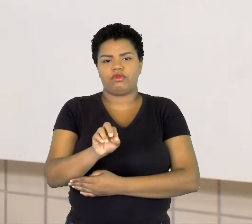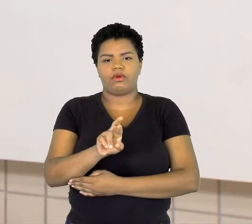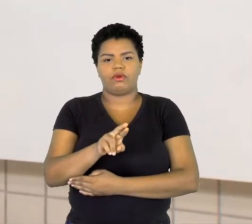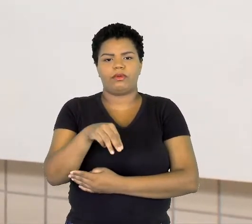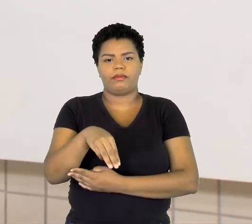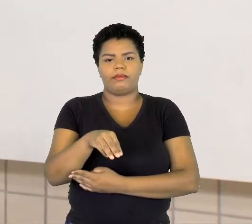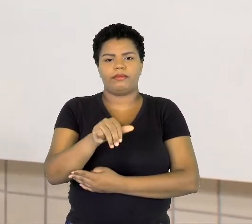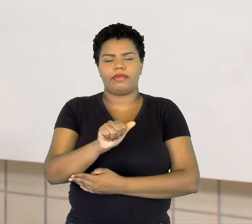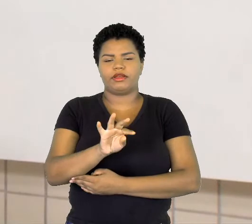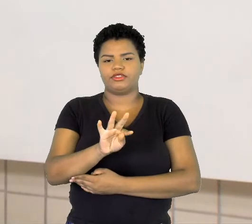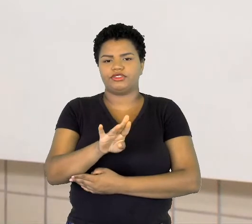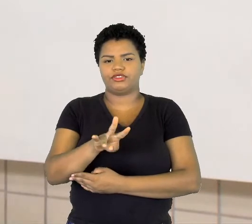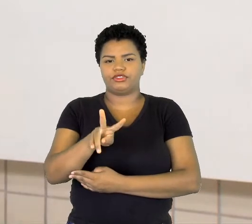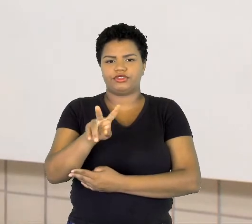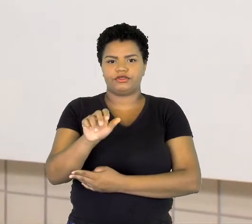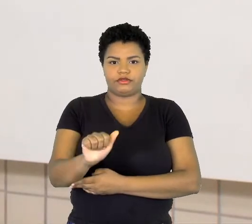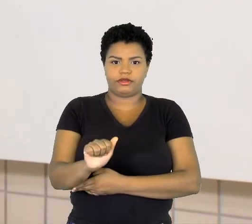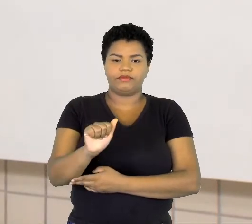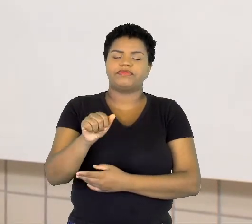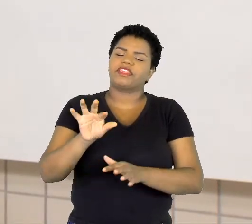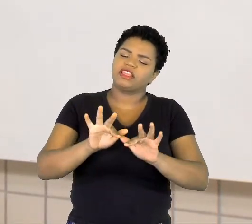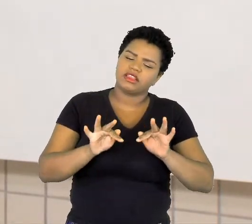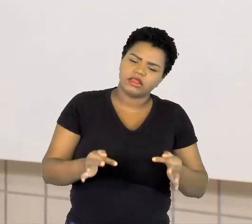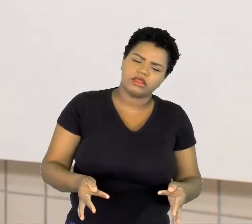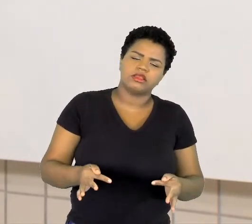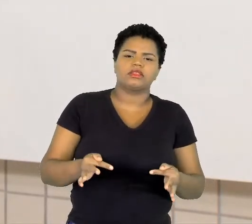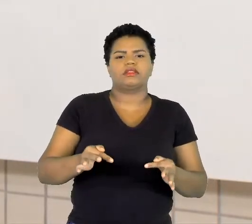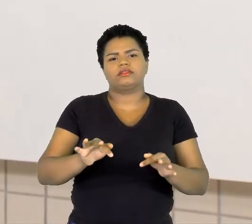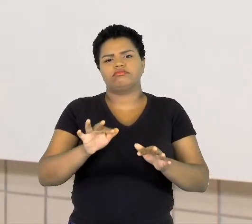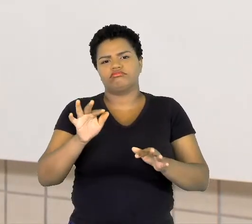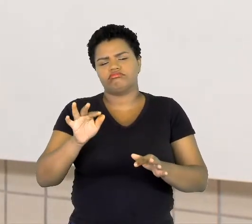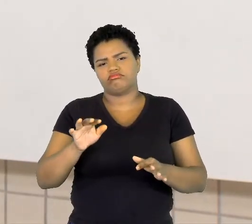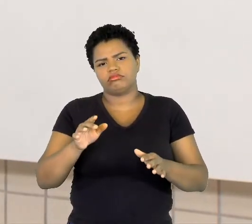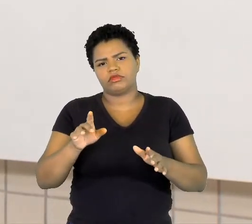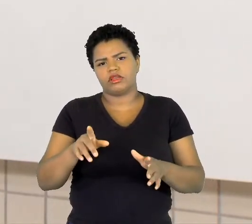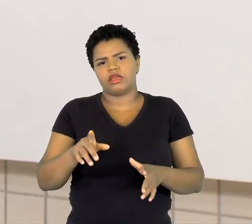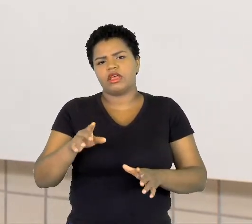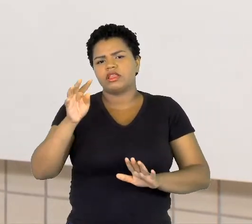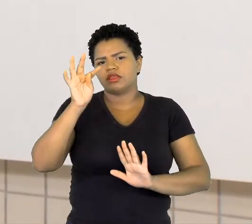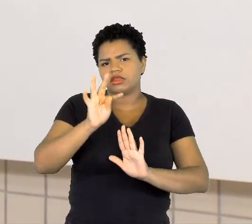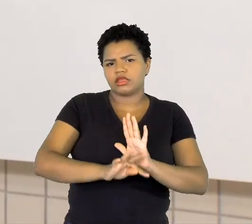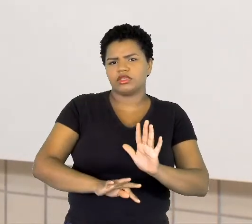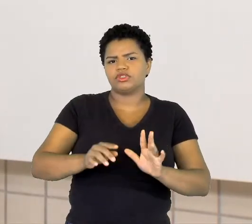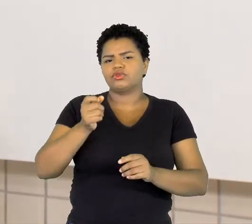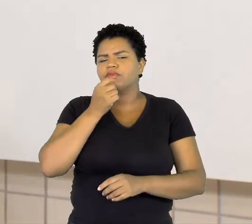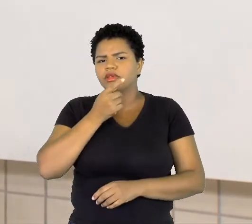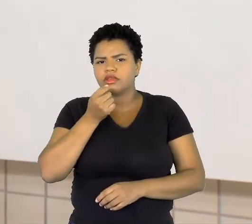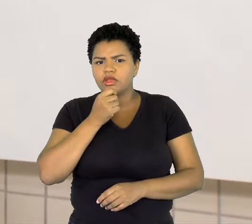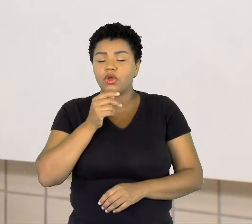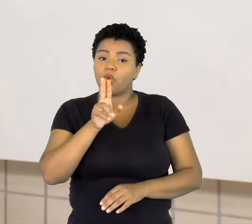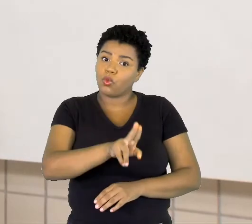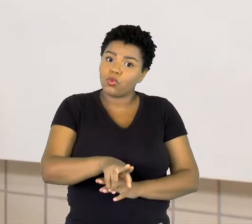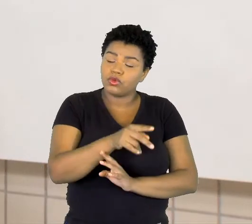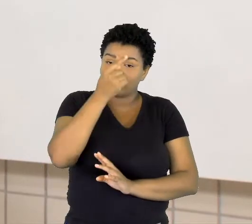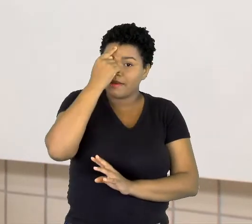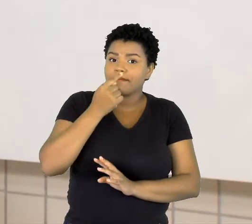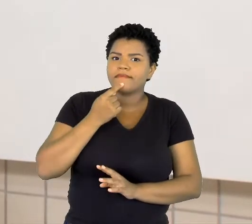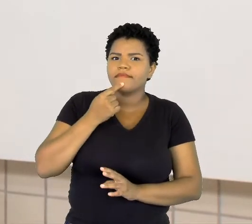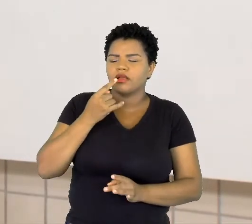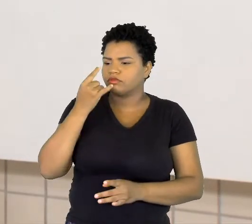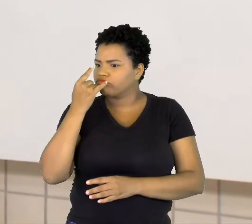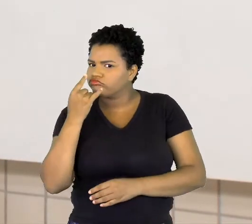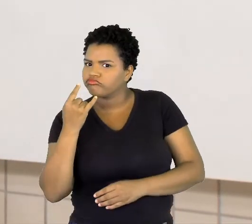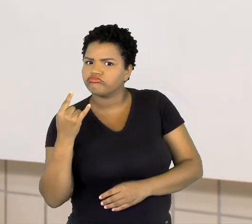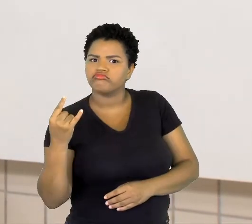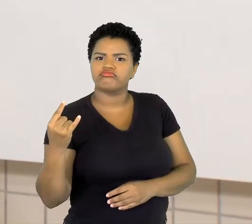use de humor, linguagem verbal e não verbal, use uma imagem atraente para